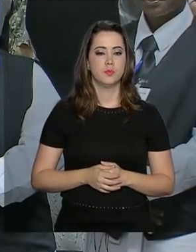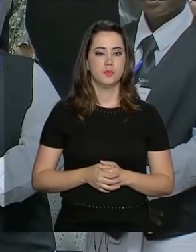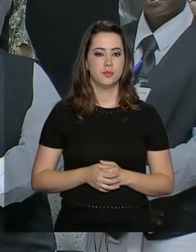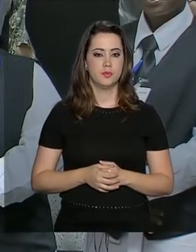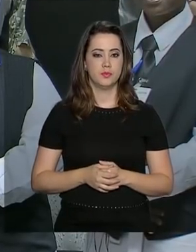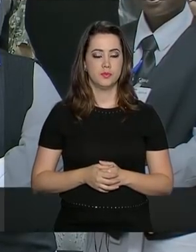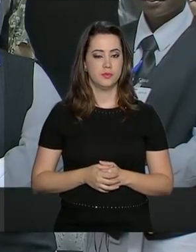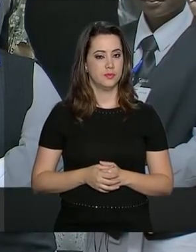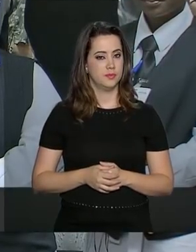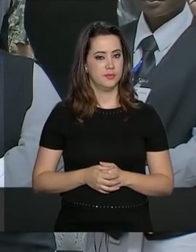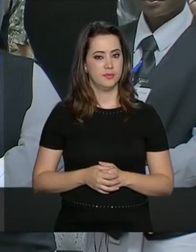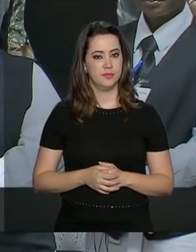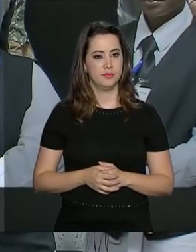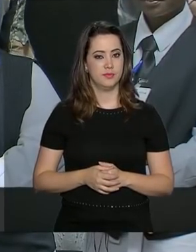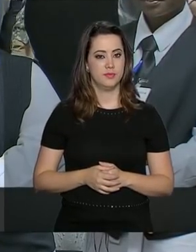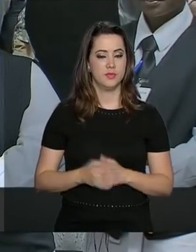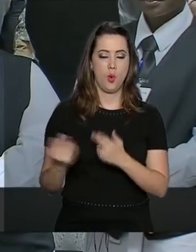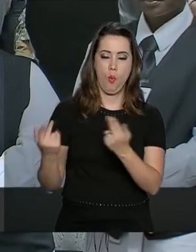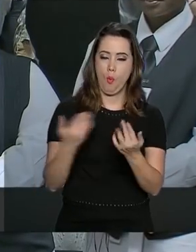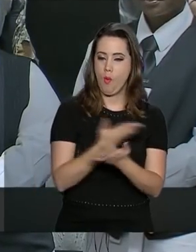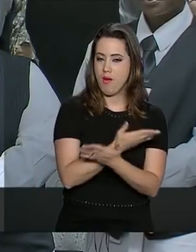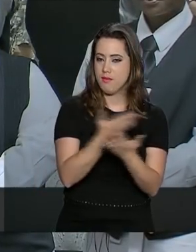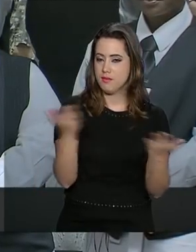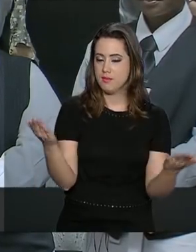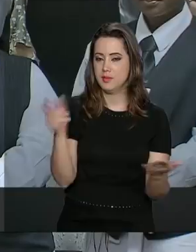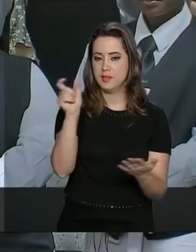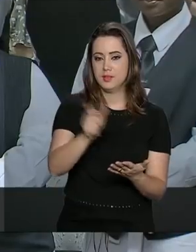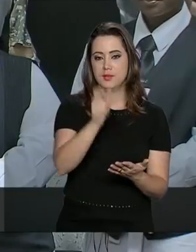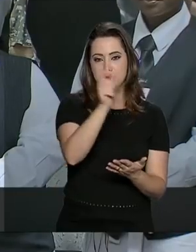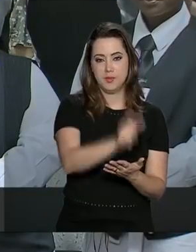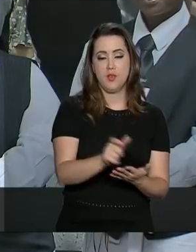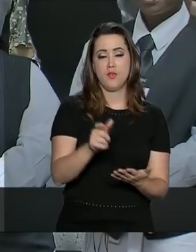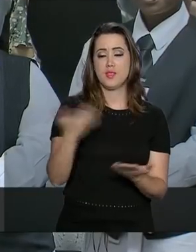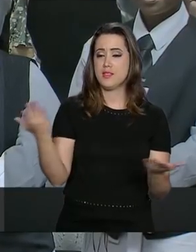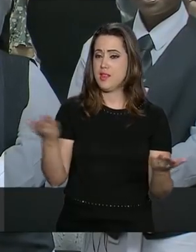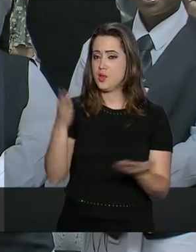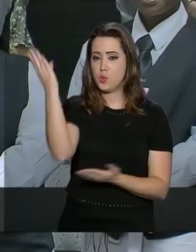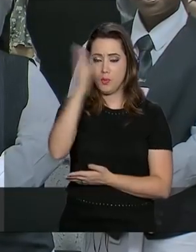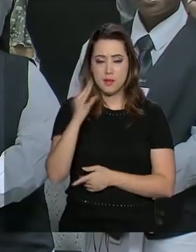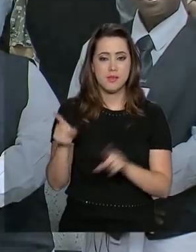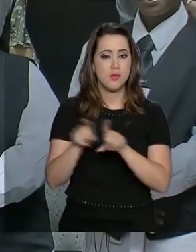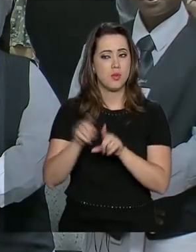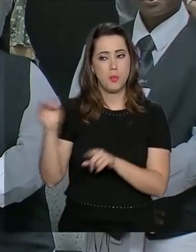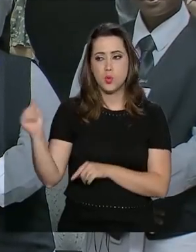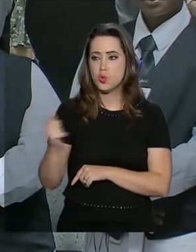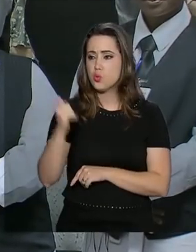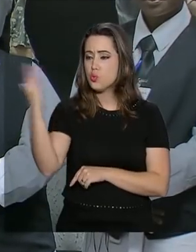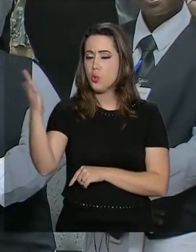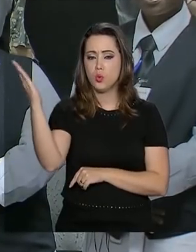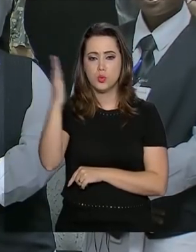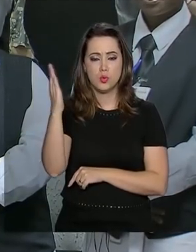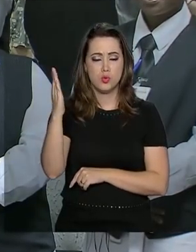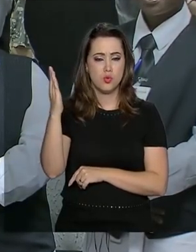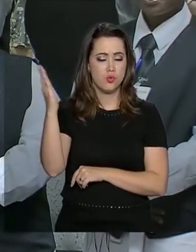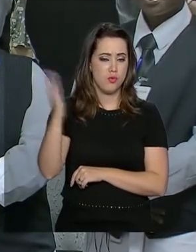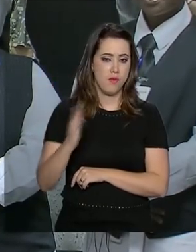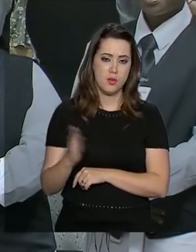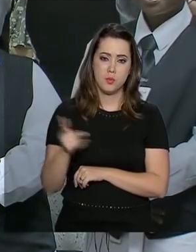Méritos iguais dos brasileiros e dos estrangeiros. Destacar, porém,